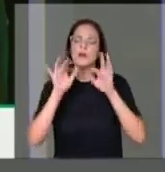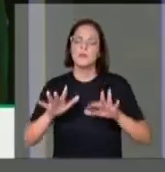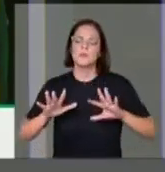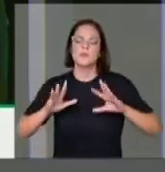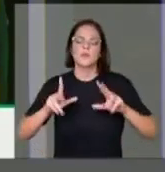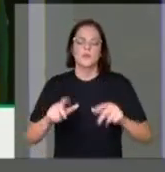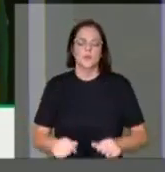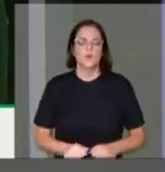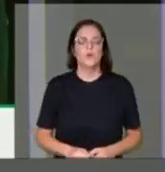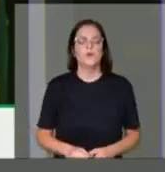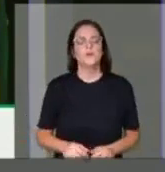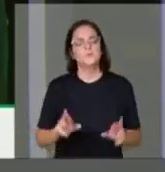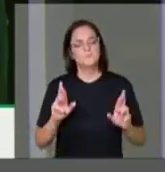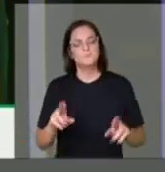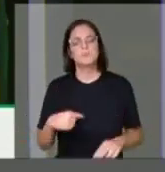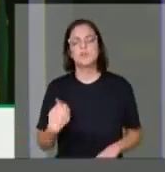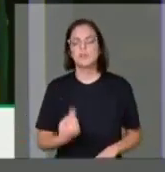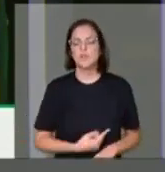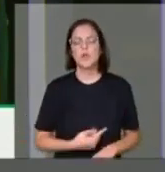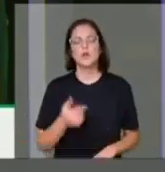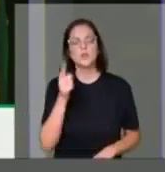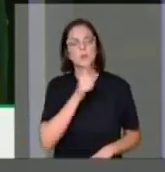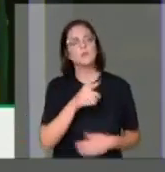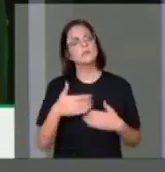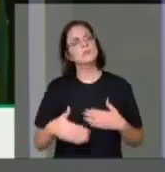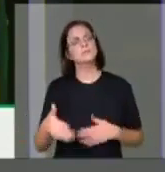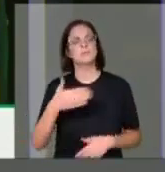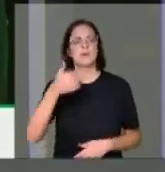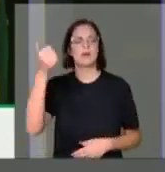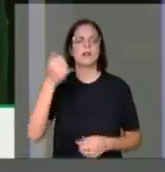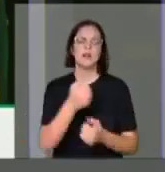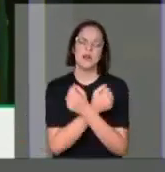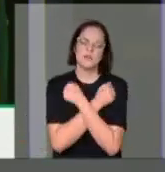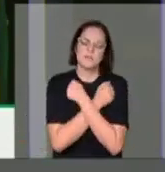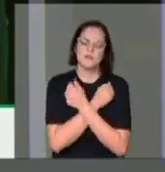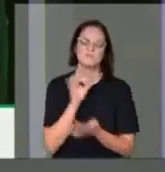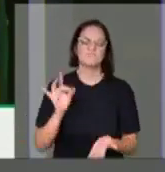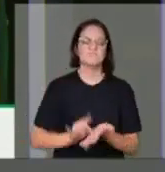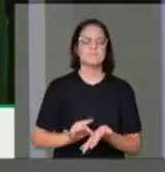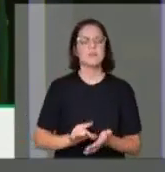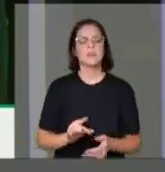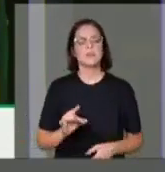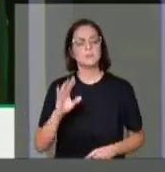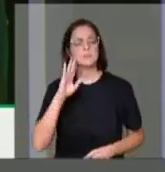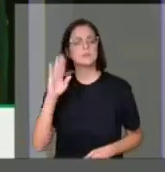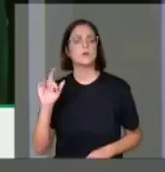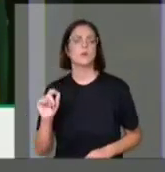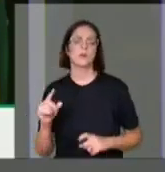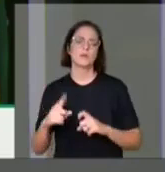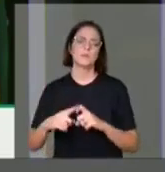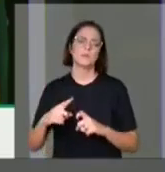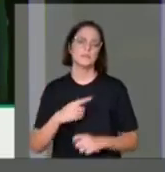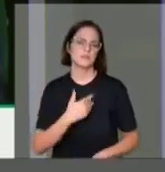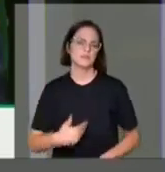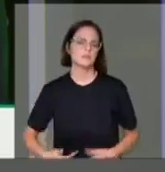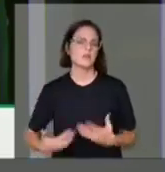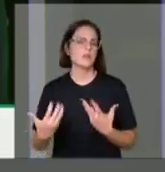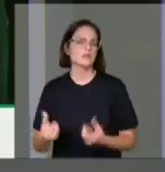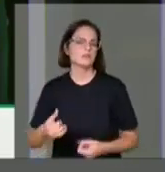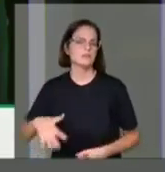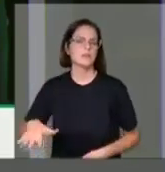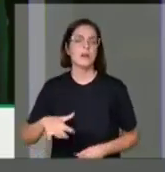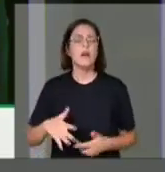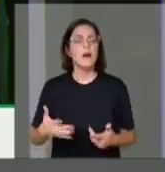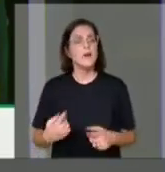a todos e que possamos ter dias melhores. Um abraço mais forte, sobretudo, da medicina pública, para